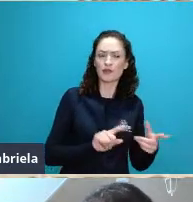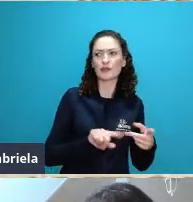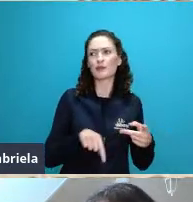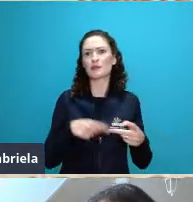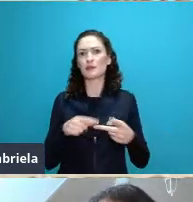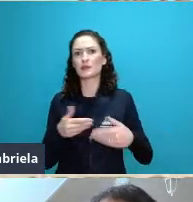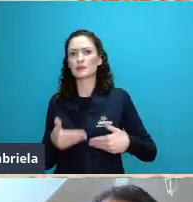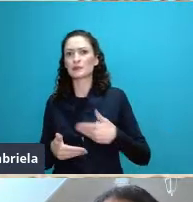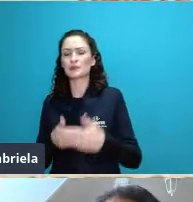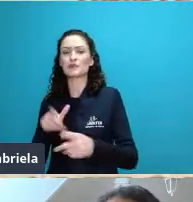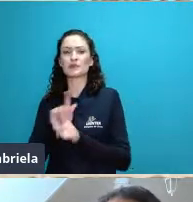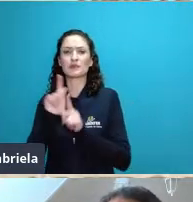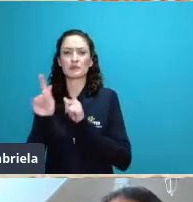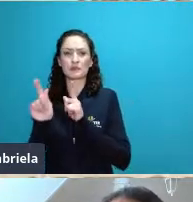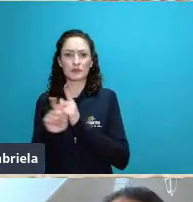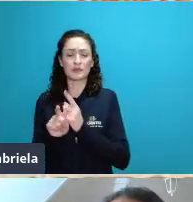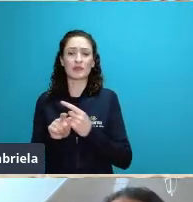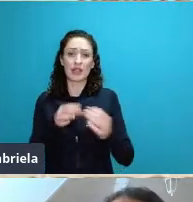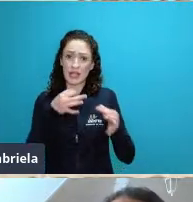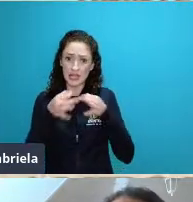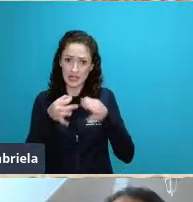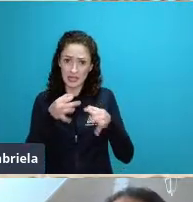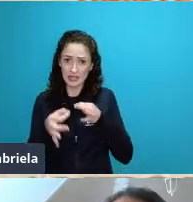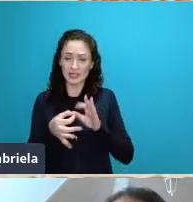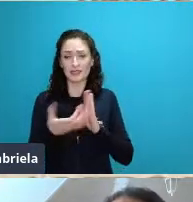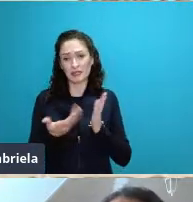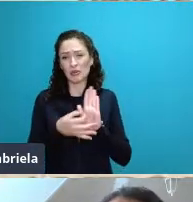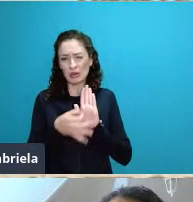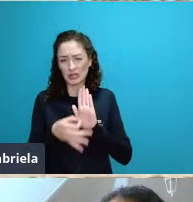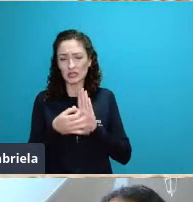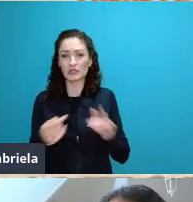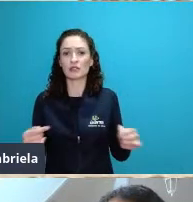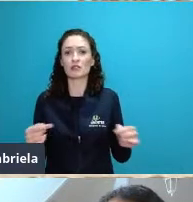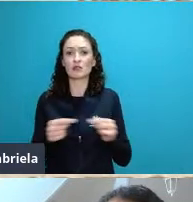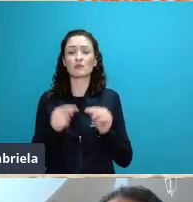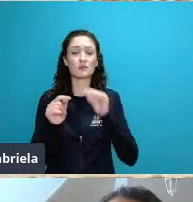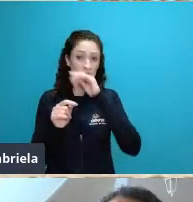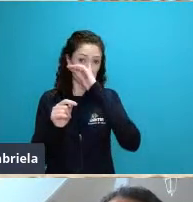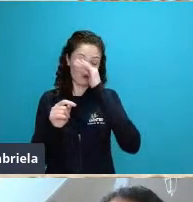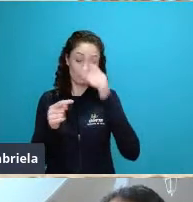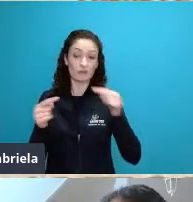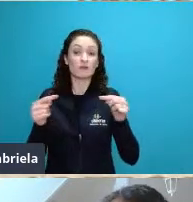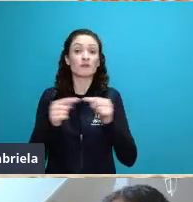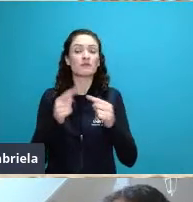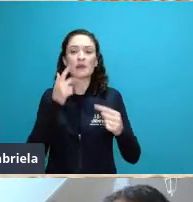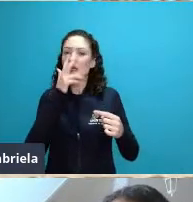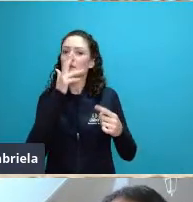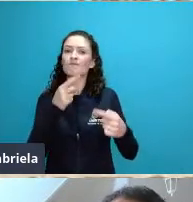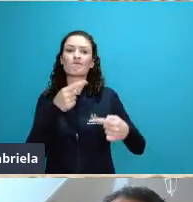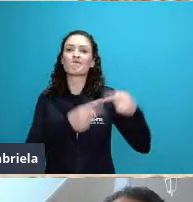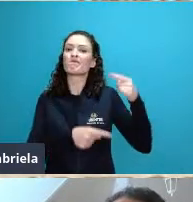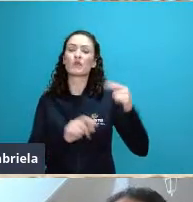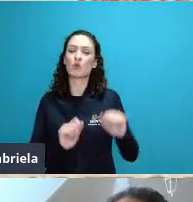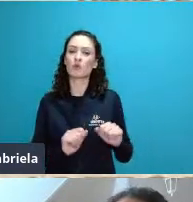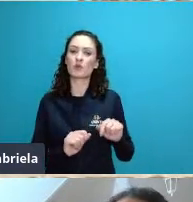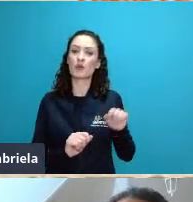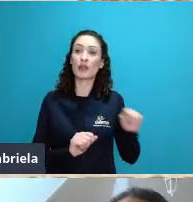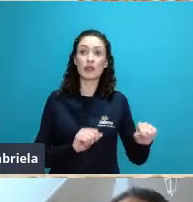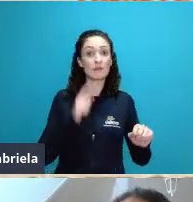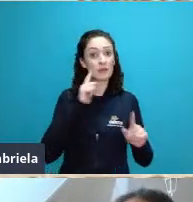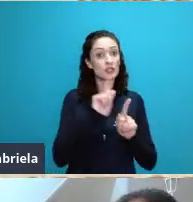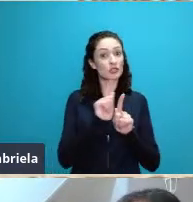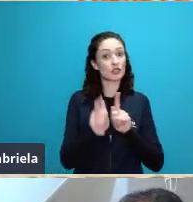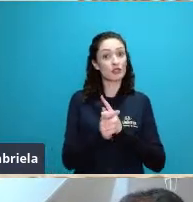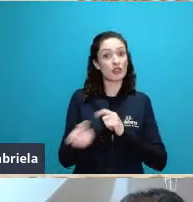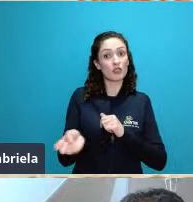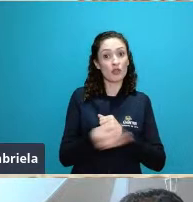marxista ela acabou conflitando com essa abordagem da nova geografia